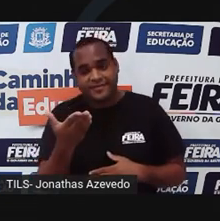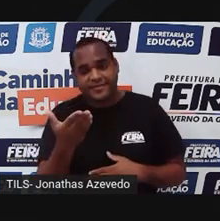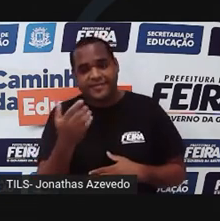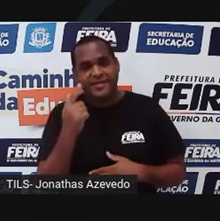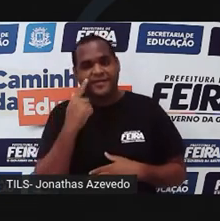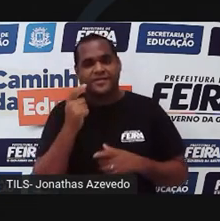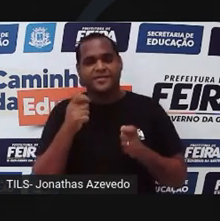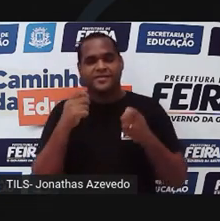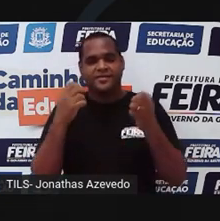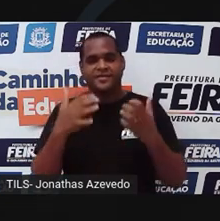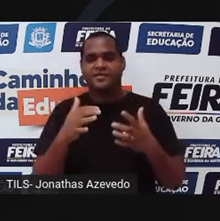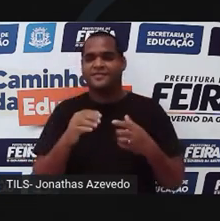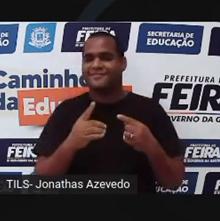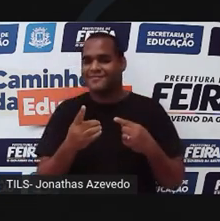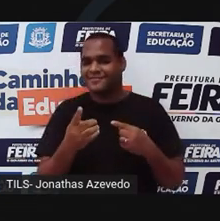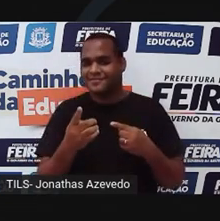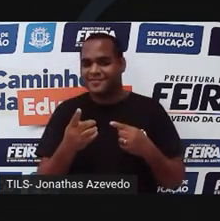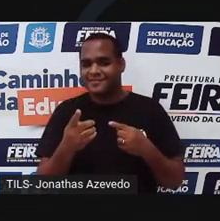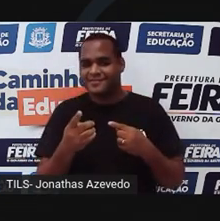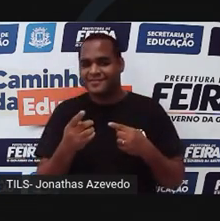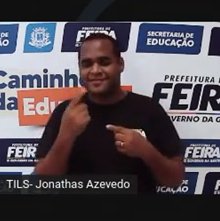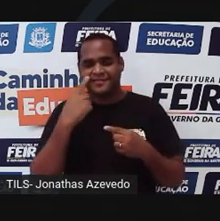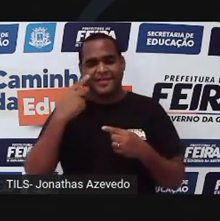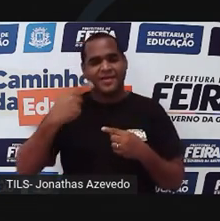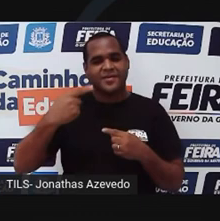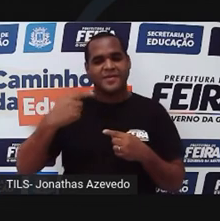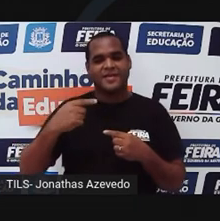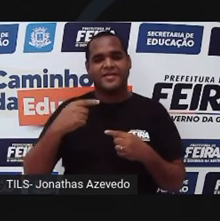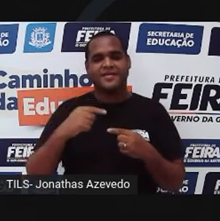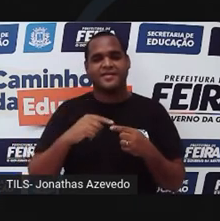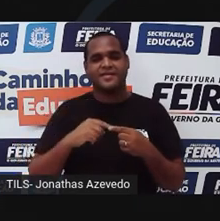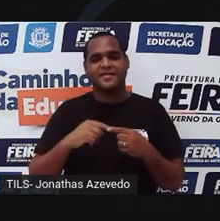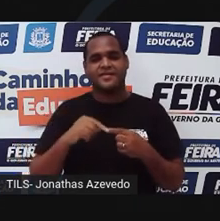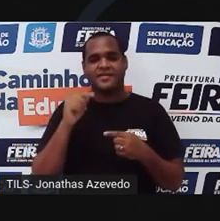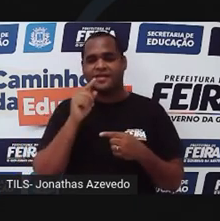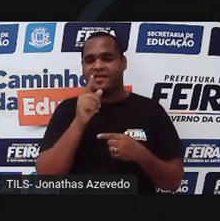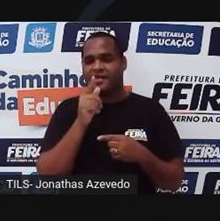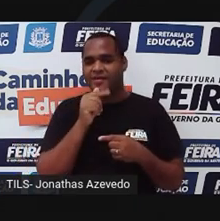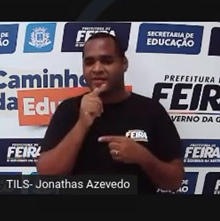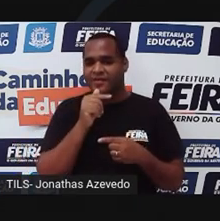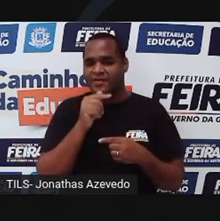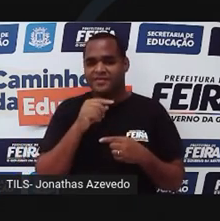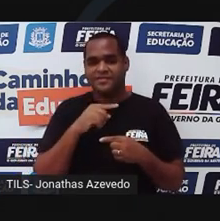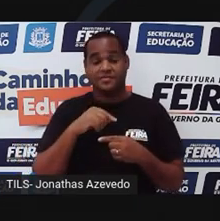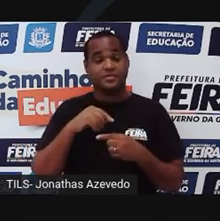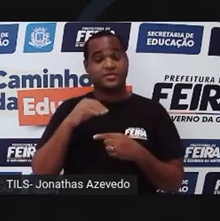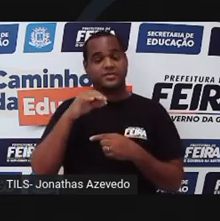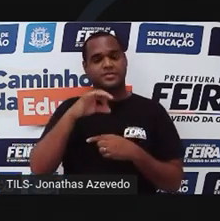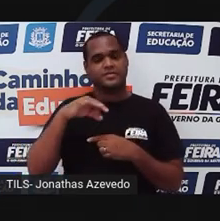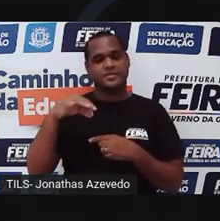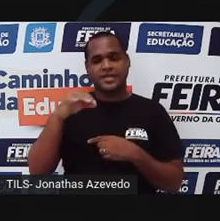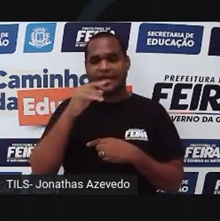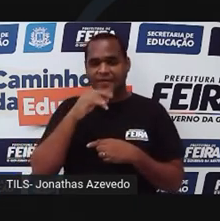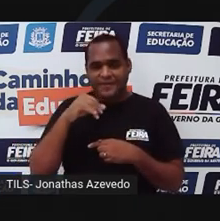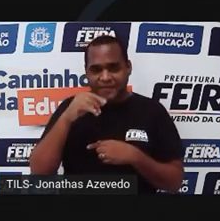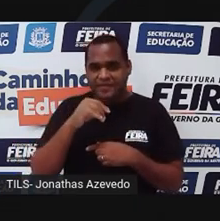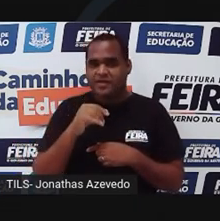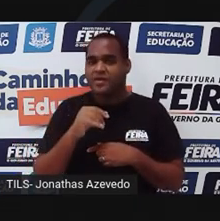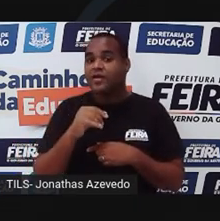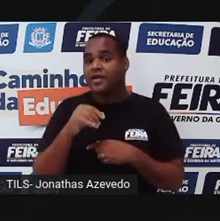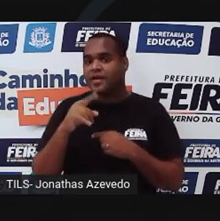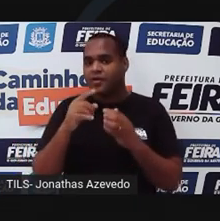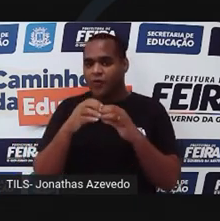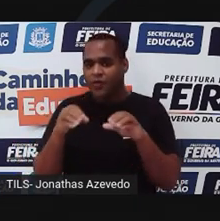acontecer no nosso experimento. Primeiro vamos colocar na solução mais concentrada, água com sal. Vocês podem ver que o ovo não